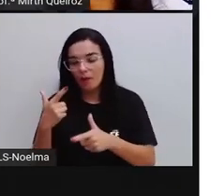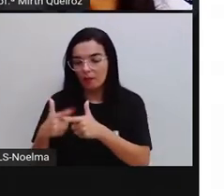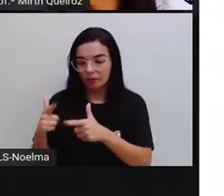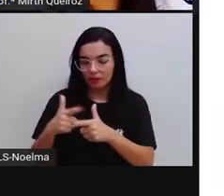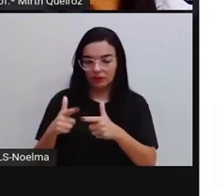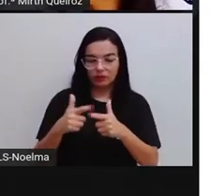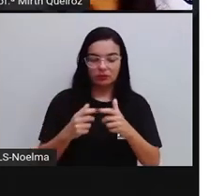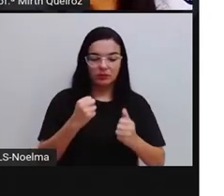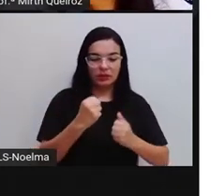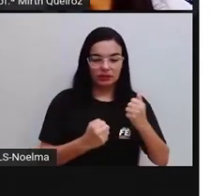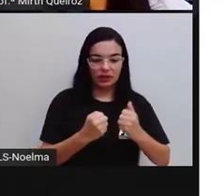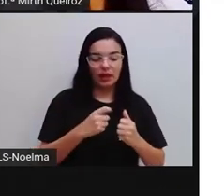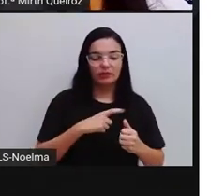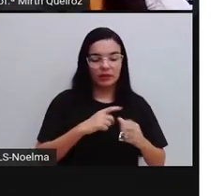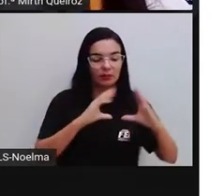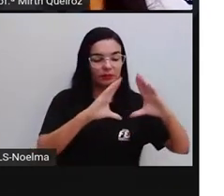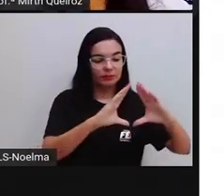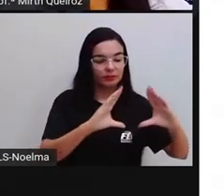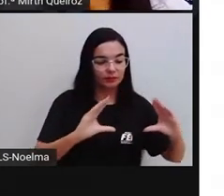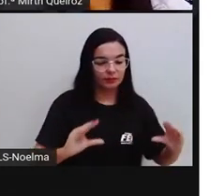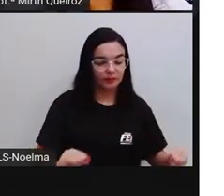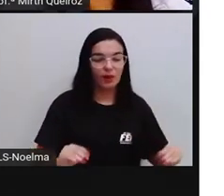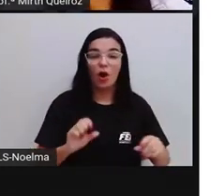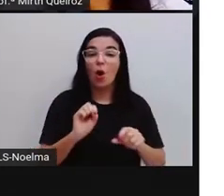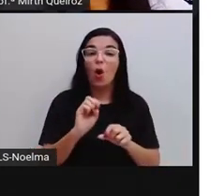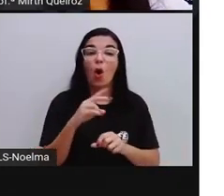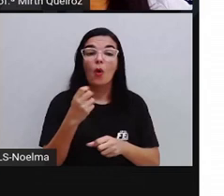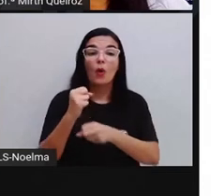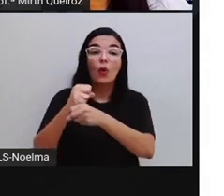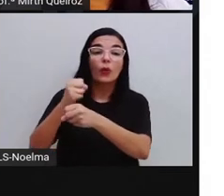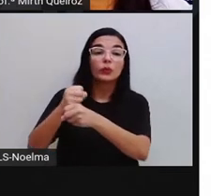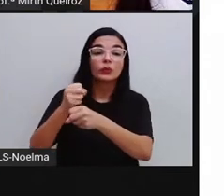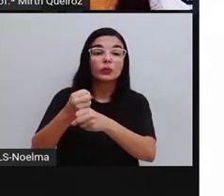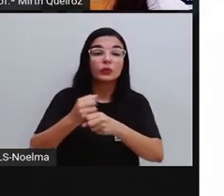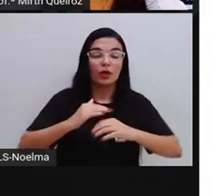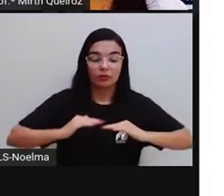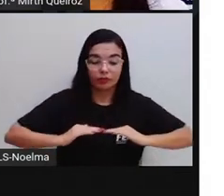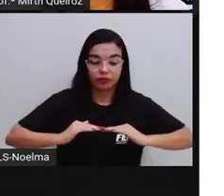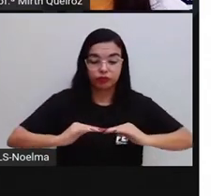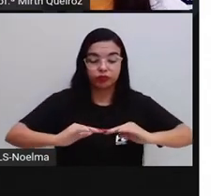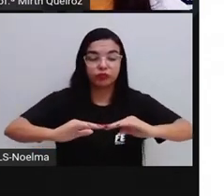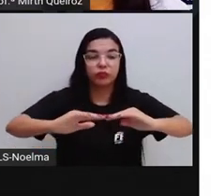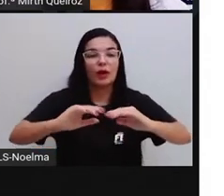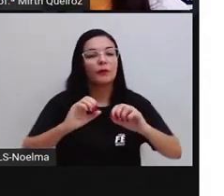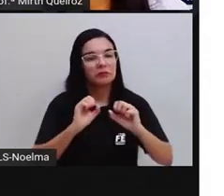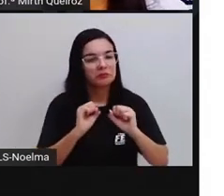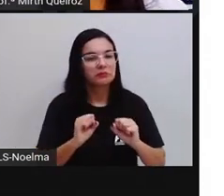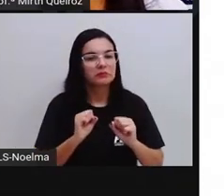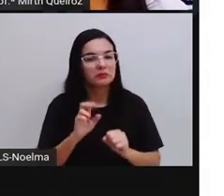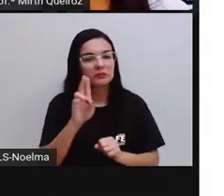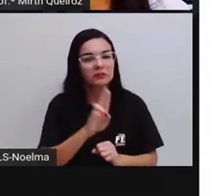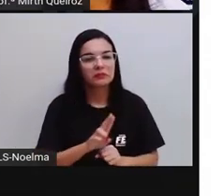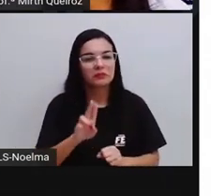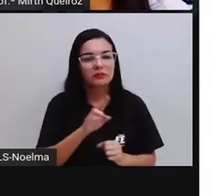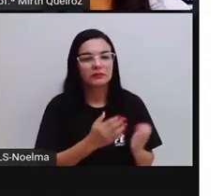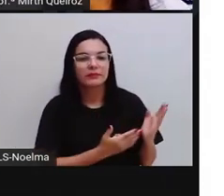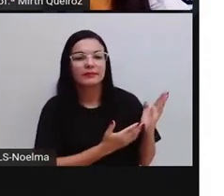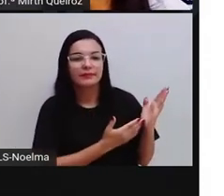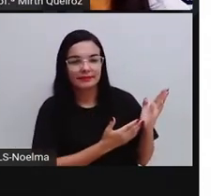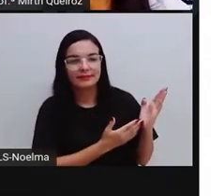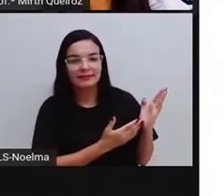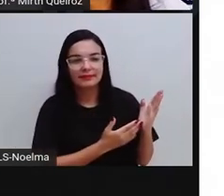se coloca esses cones ali. Ou construção nas estradas, e aí se coloca esse cone como forma de